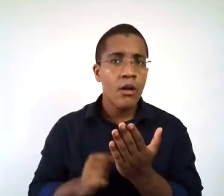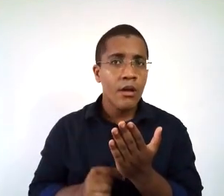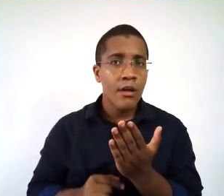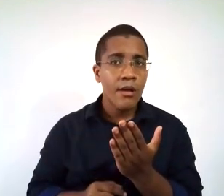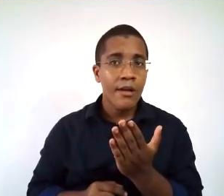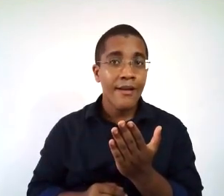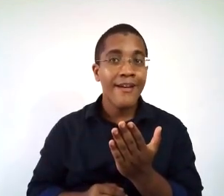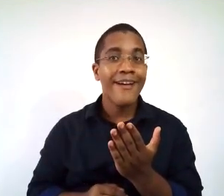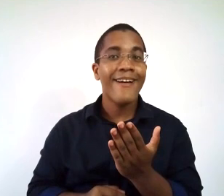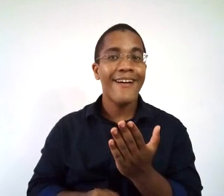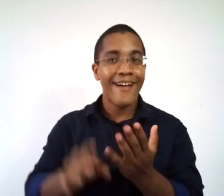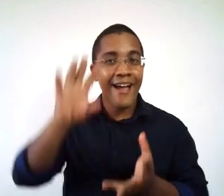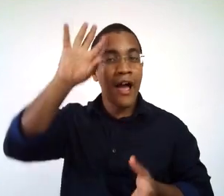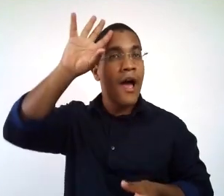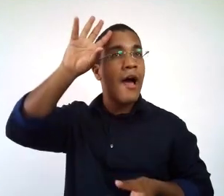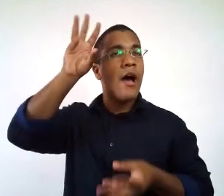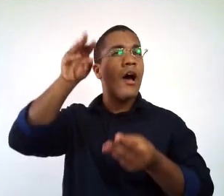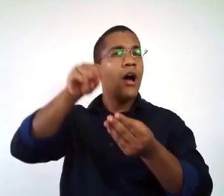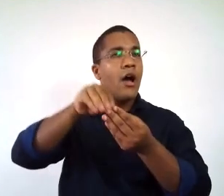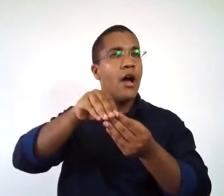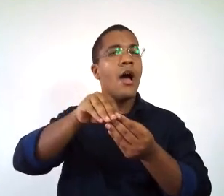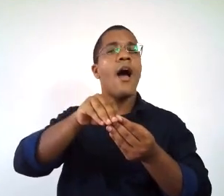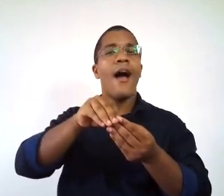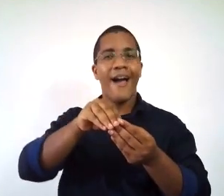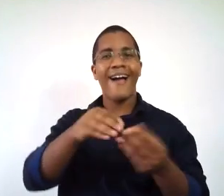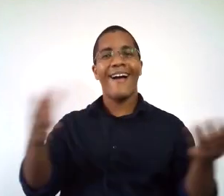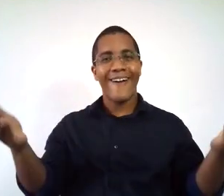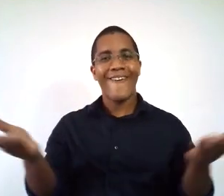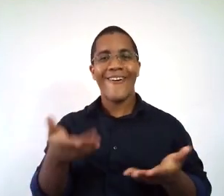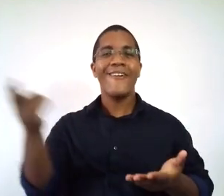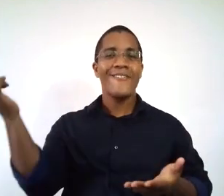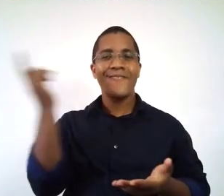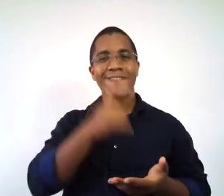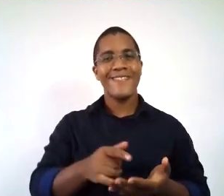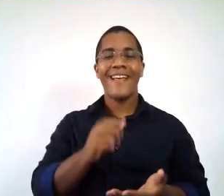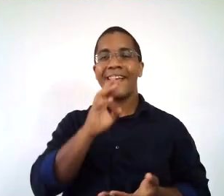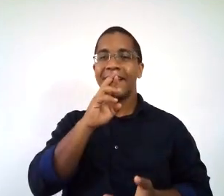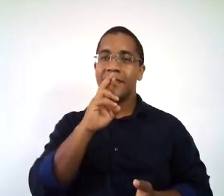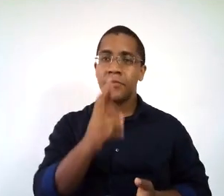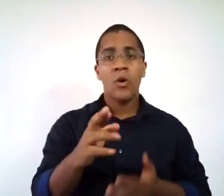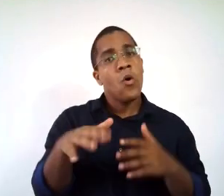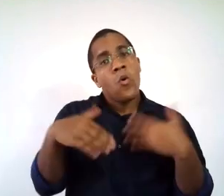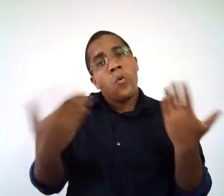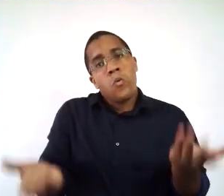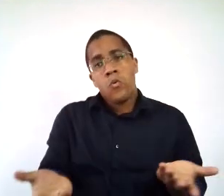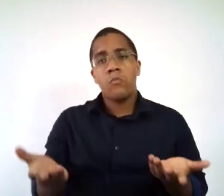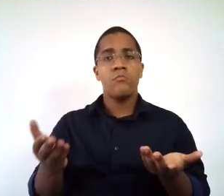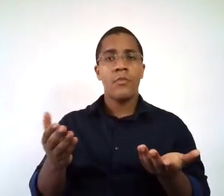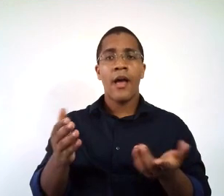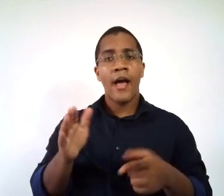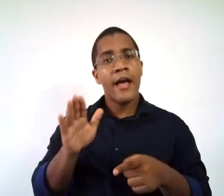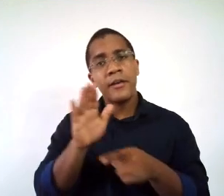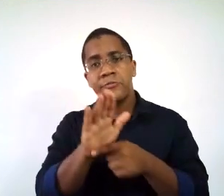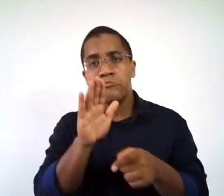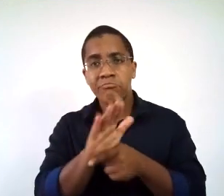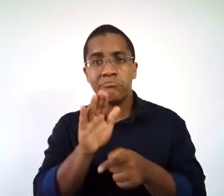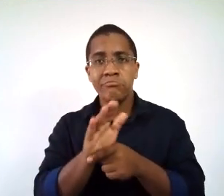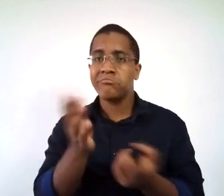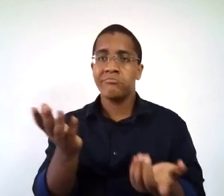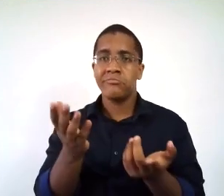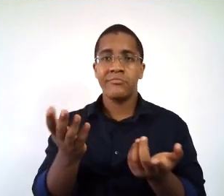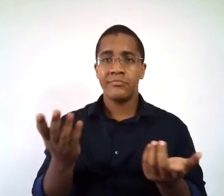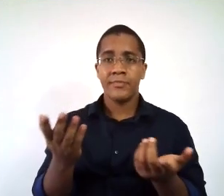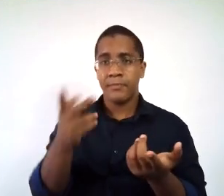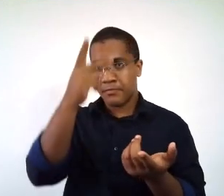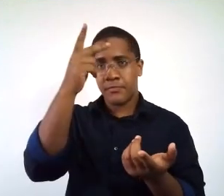perguntas de cada um entrevistado? Então, você vai, partir daí, poder apontar respostas e ou